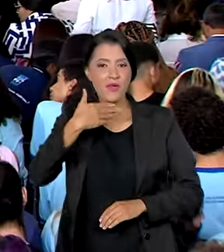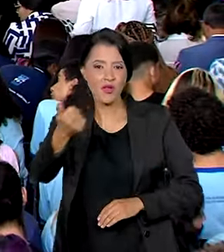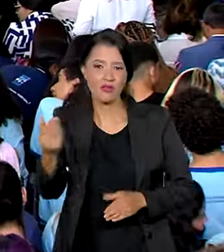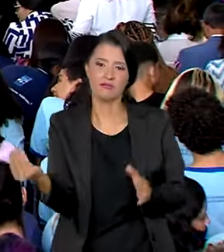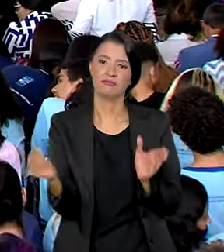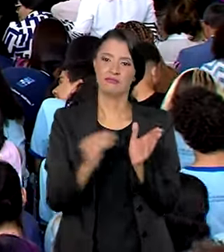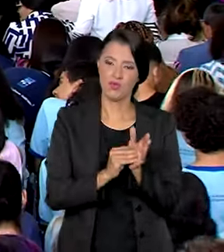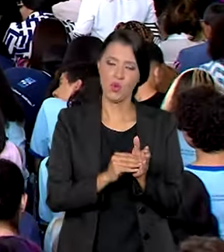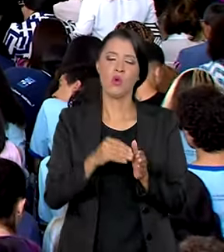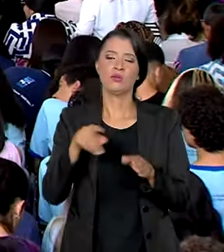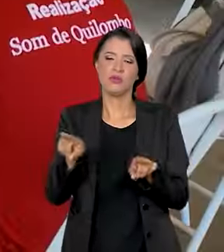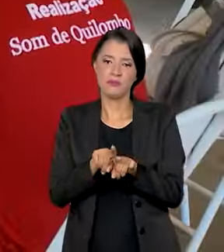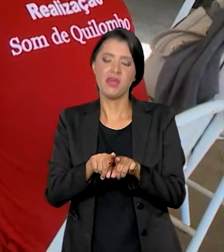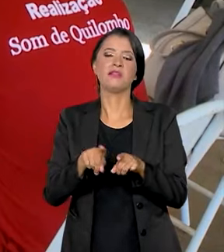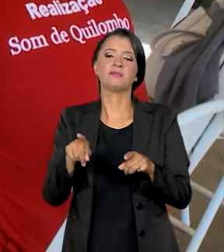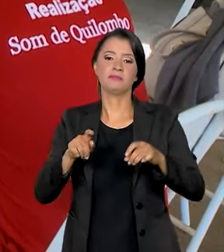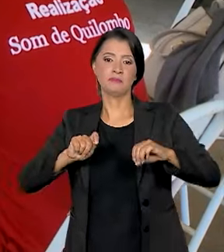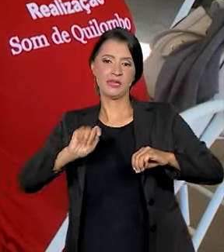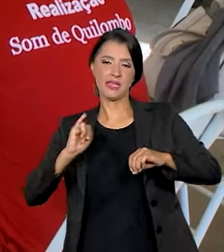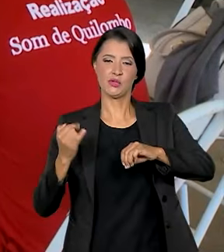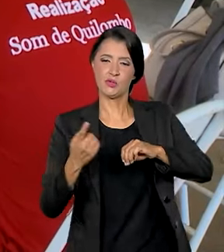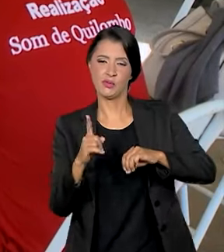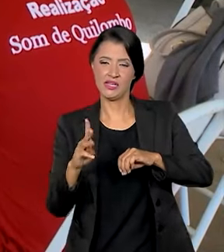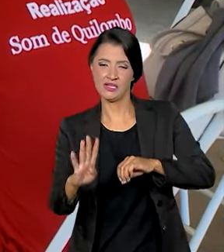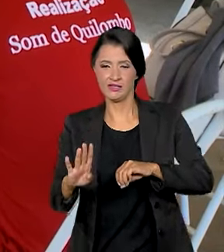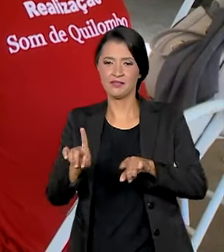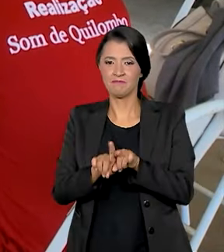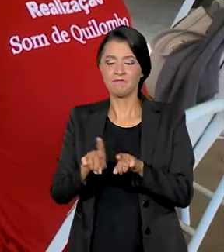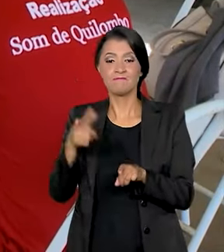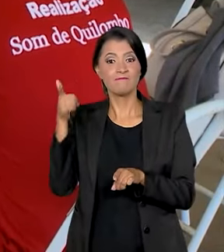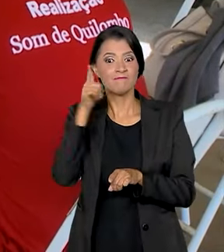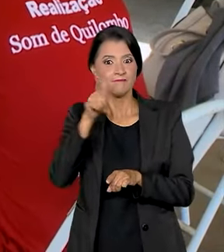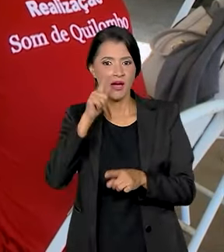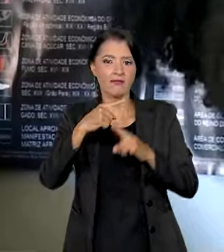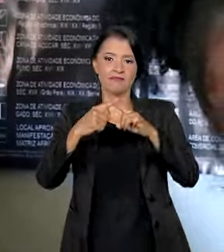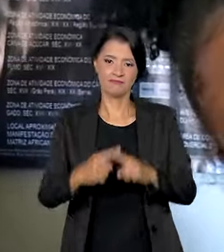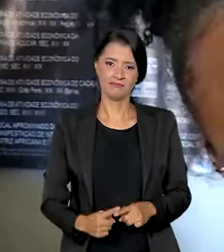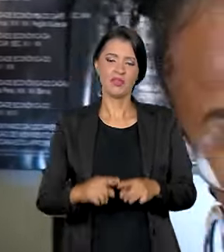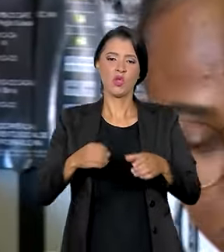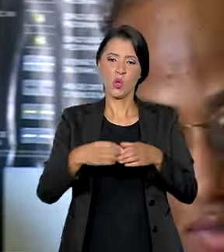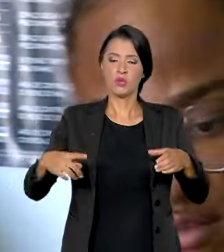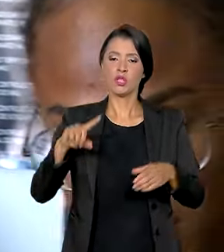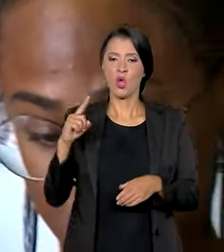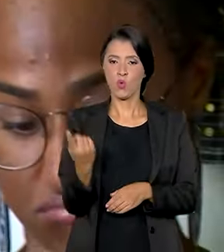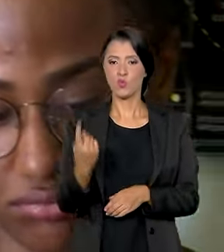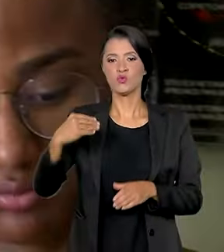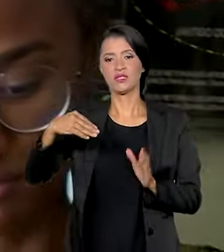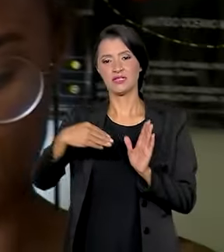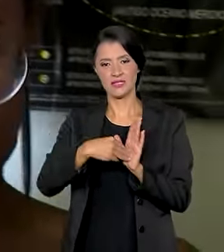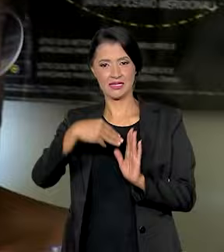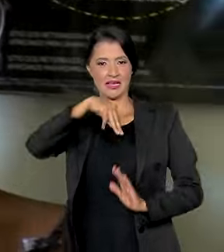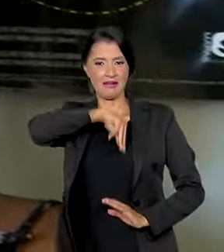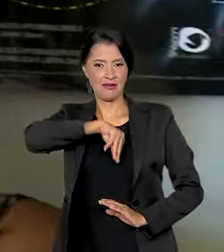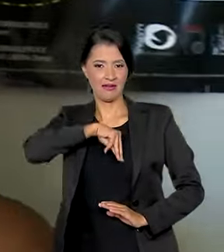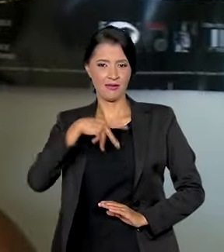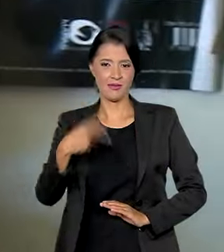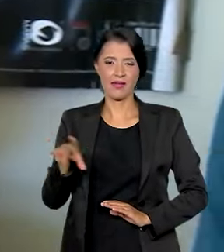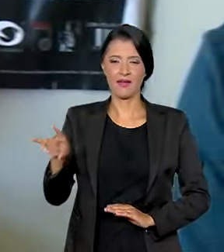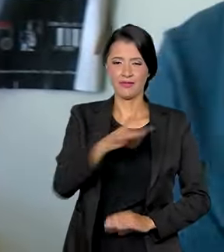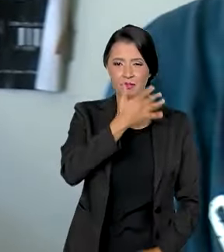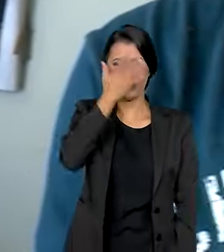estudantes quilombolas. A renda para concorrer por cotas passou a ser de um salário mínimo por pessoa da família.